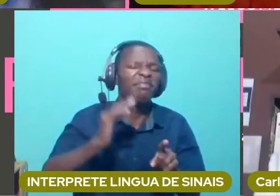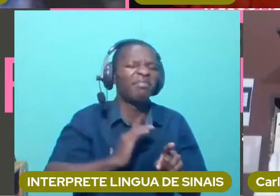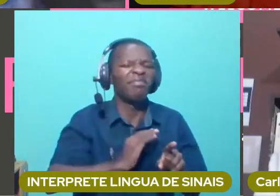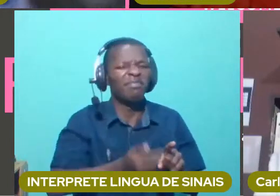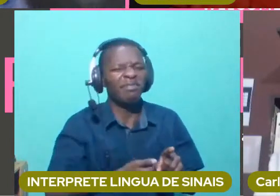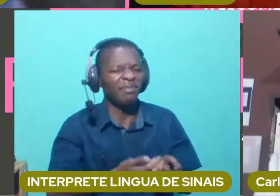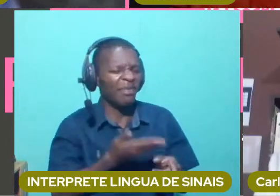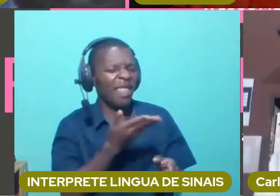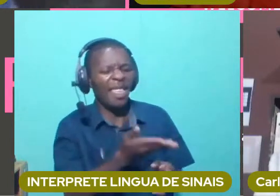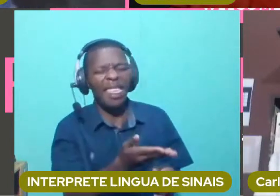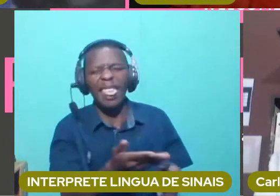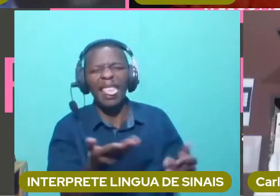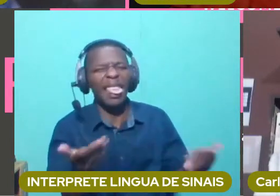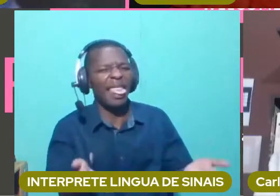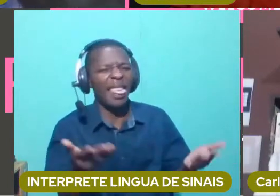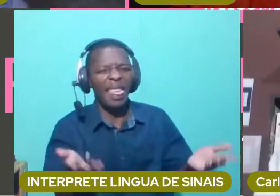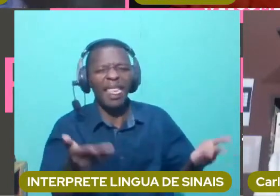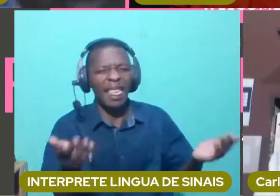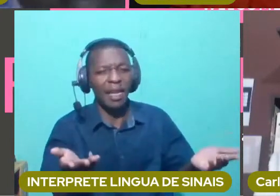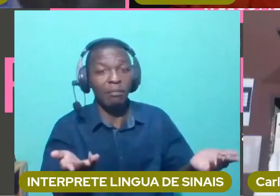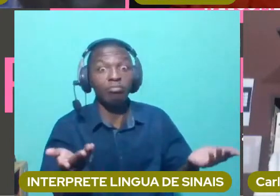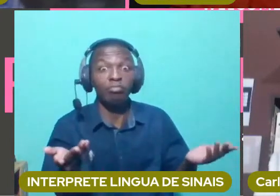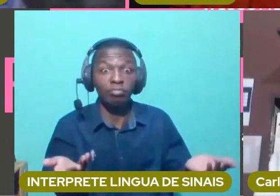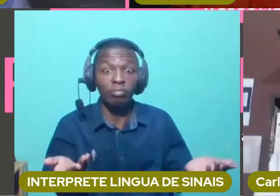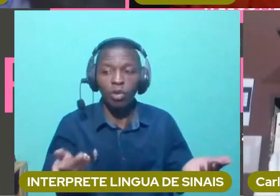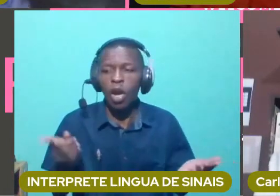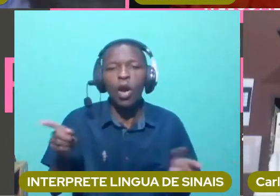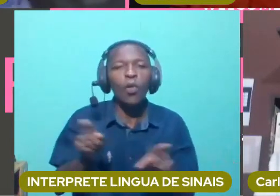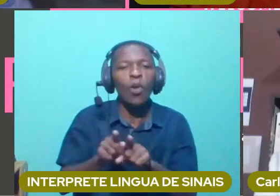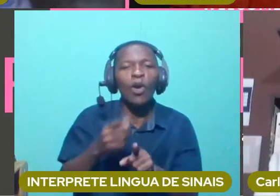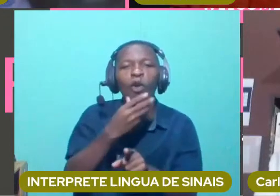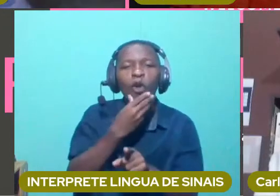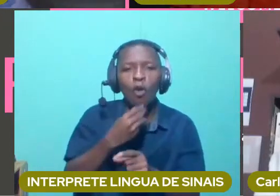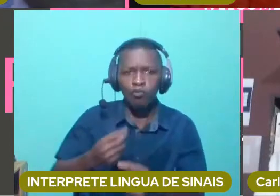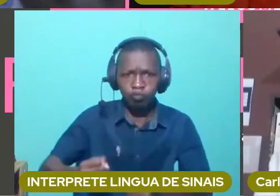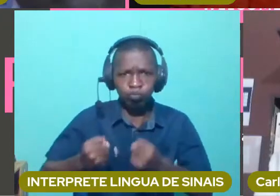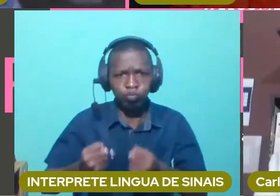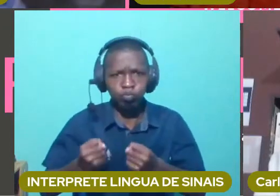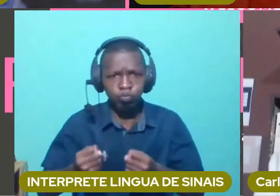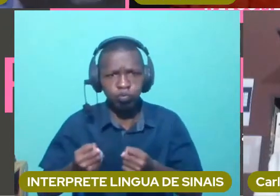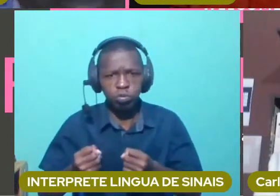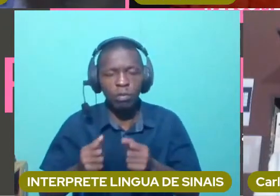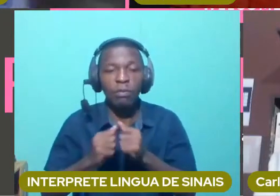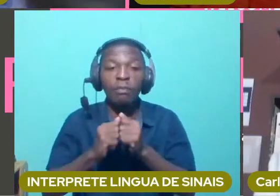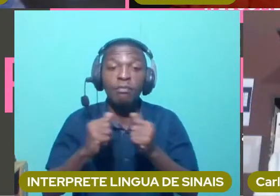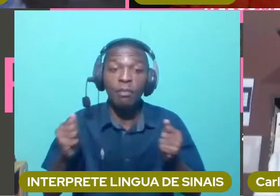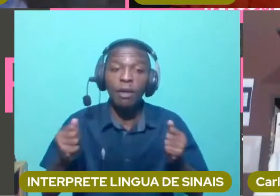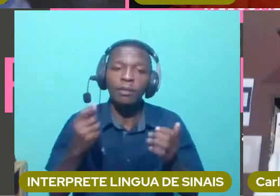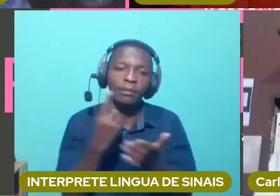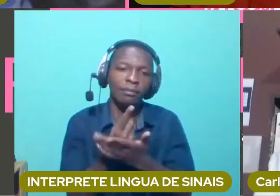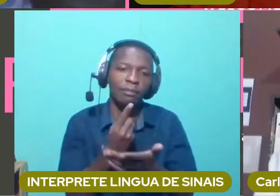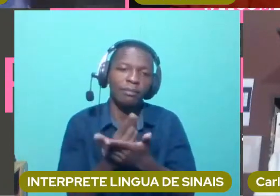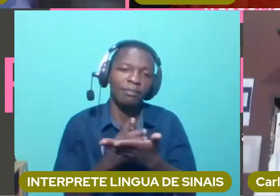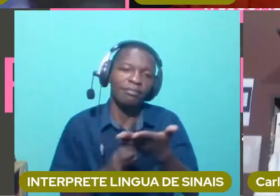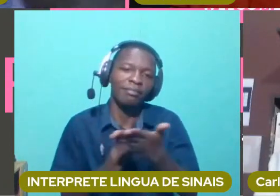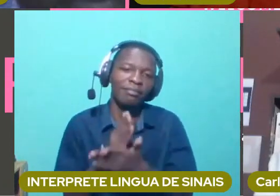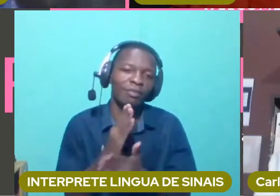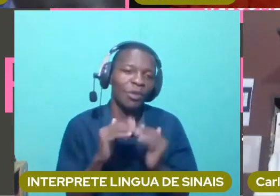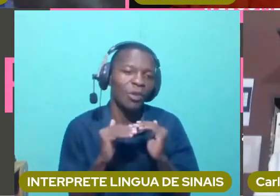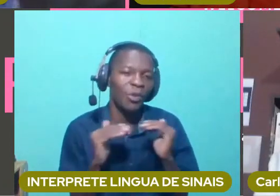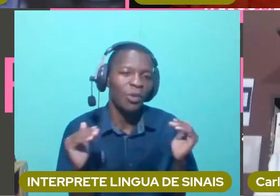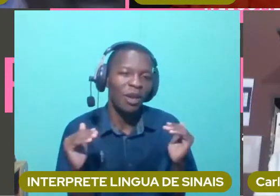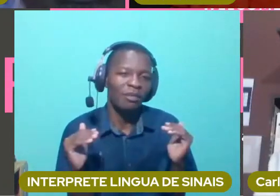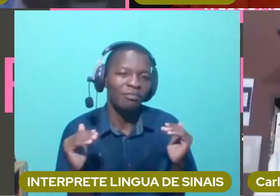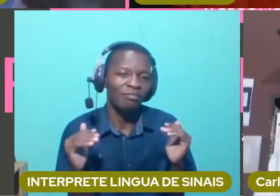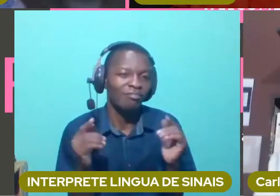mulher é aquilo, e considera-se o homem como o mais forte, mas que, na verdade, em termos de direitos e oportunidades somos pessoas iguais. Então, quando nós temos a